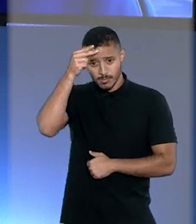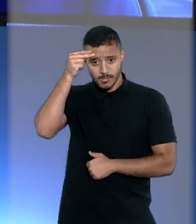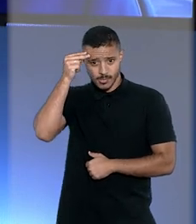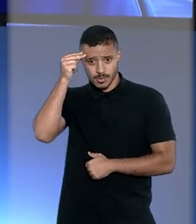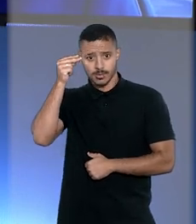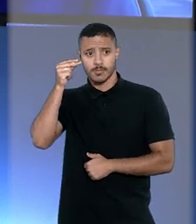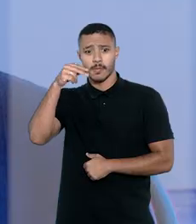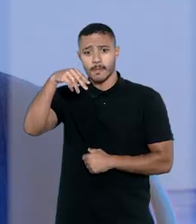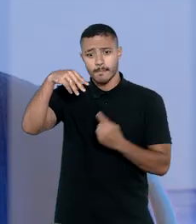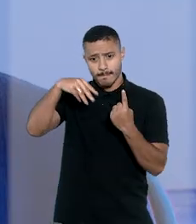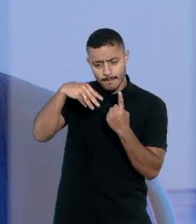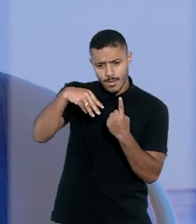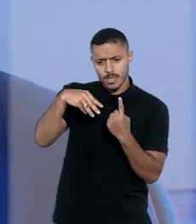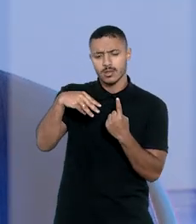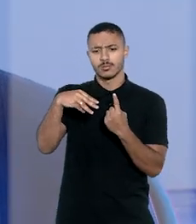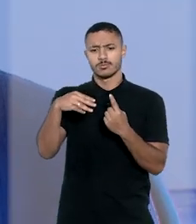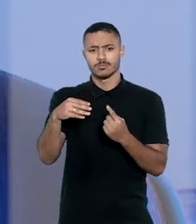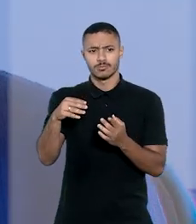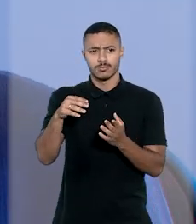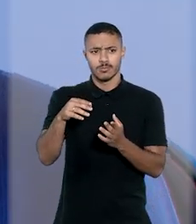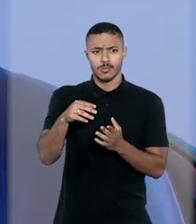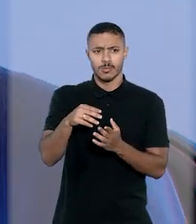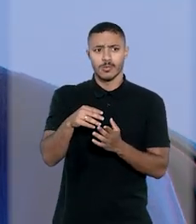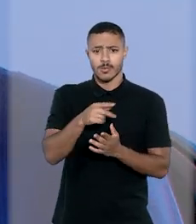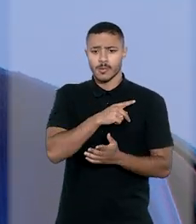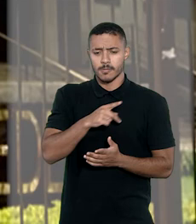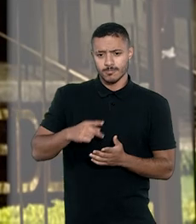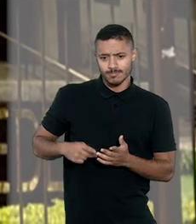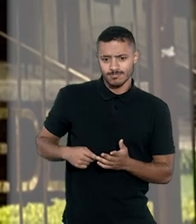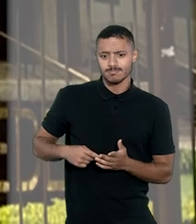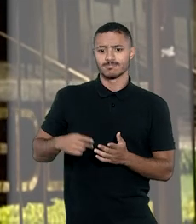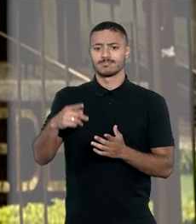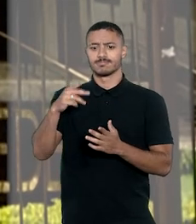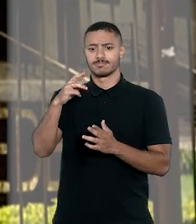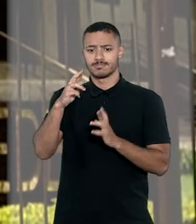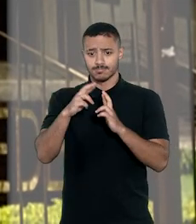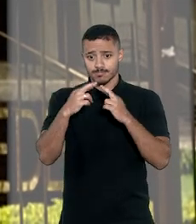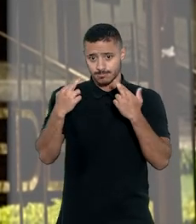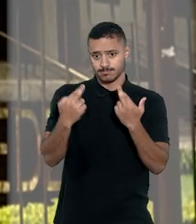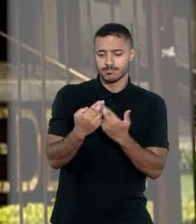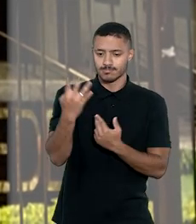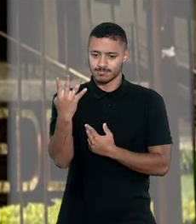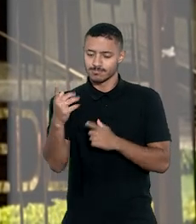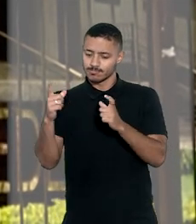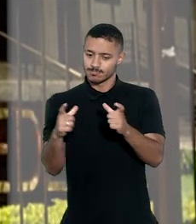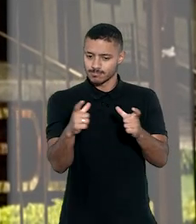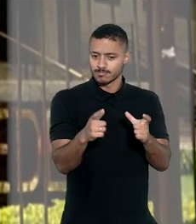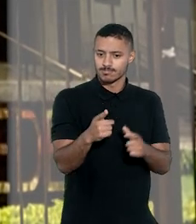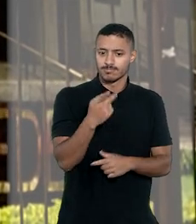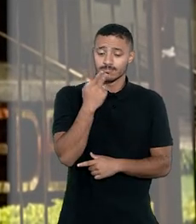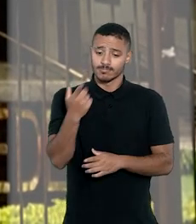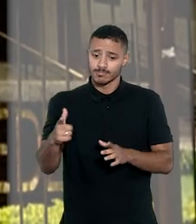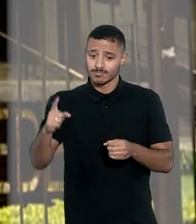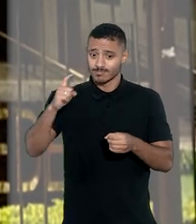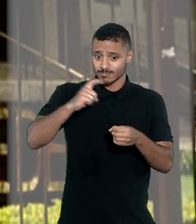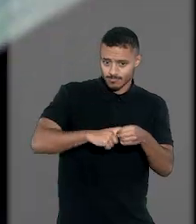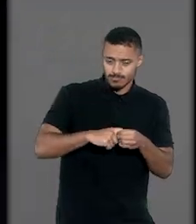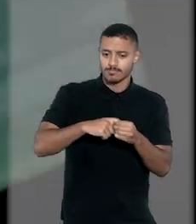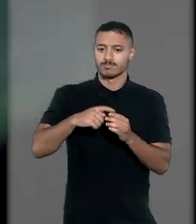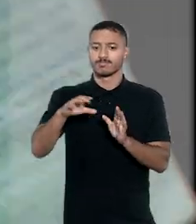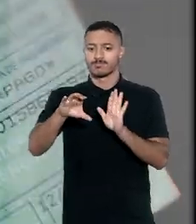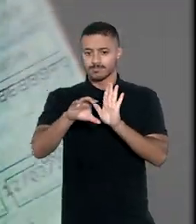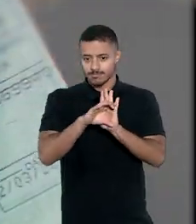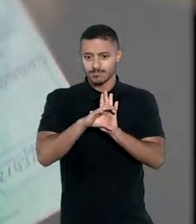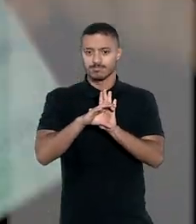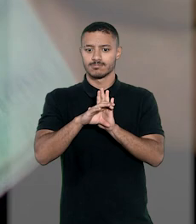STJ, ministro Humberto Martins, suspendeu o liminar do Tribunal Regional Federal da 4ª Região, que determinava a